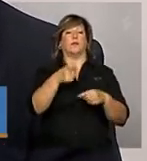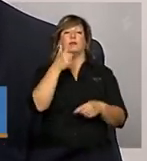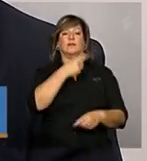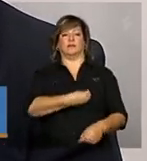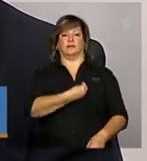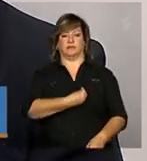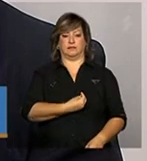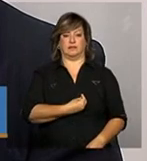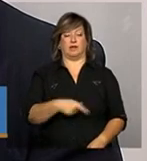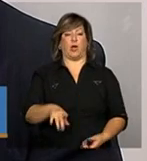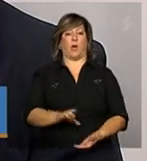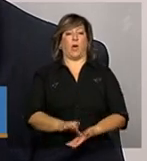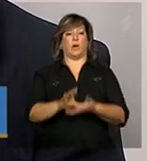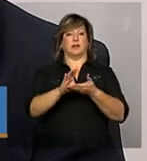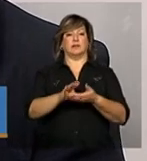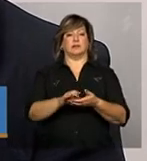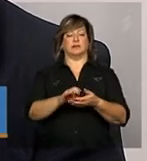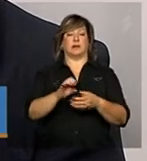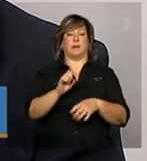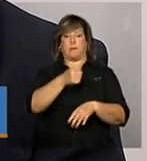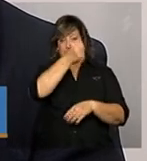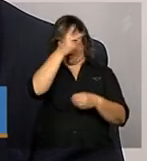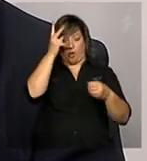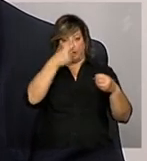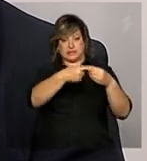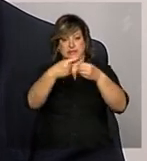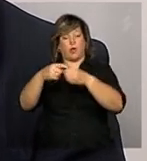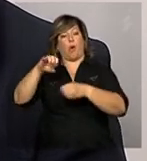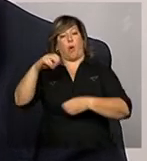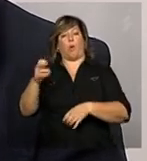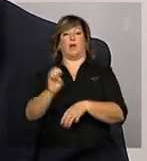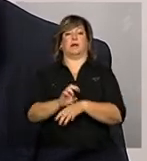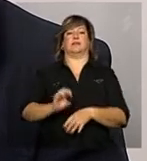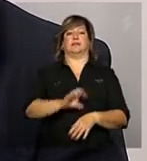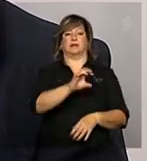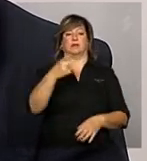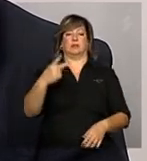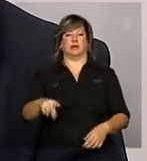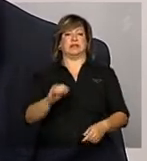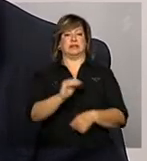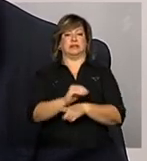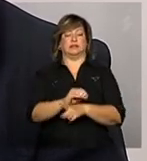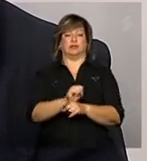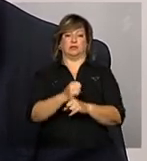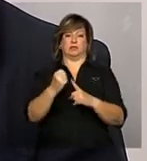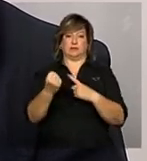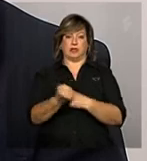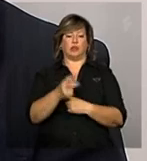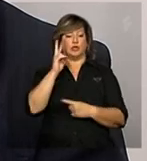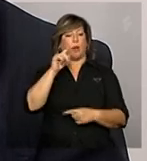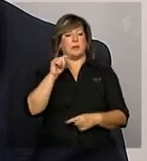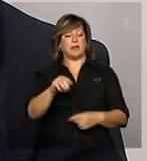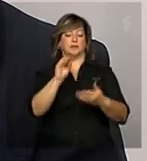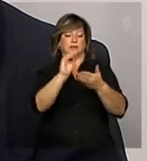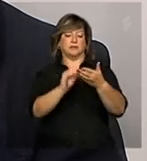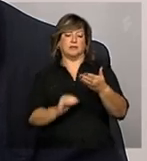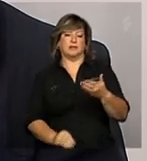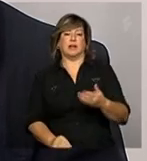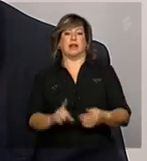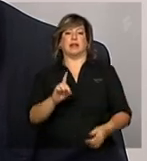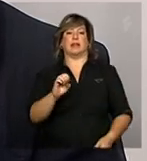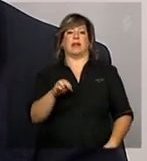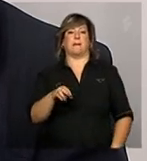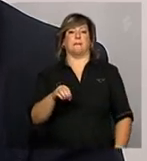Estadual de Assistência Social no caso do demonstrativo. Como você pode pensar, como a Luziele disse,